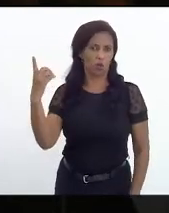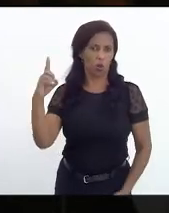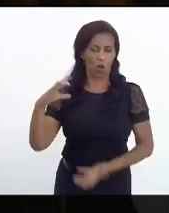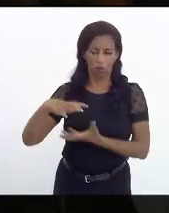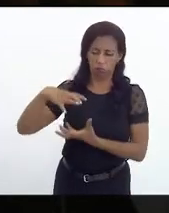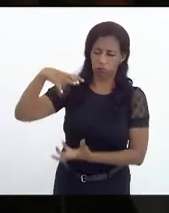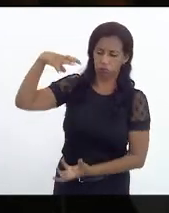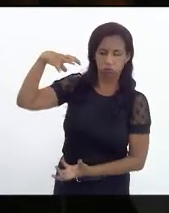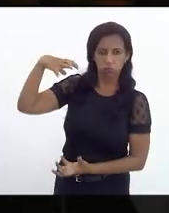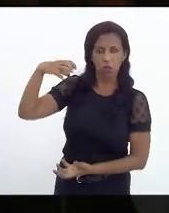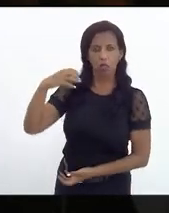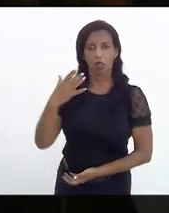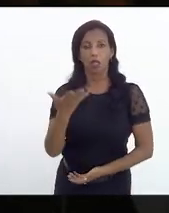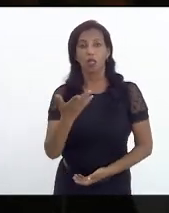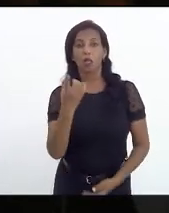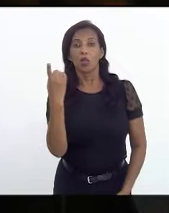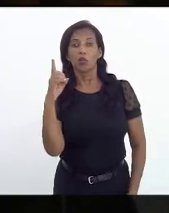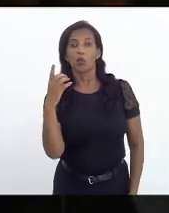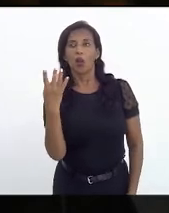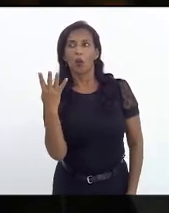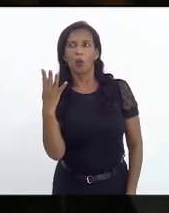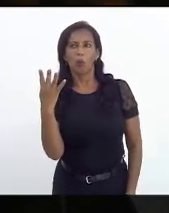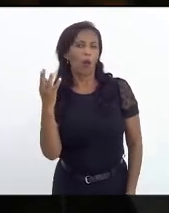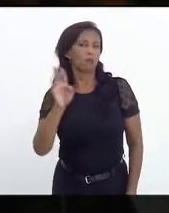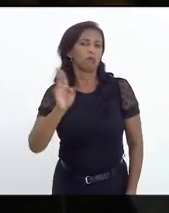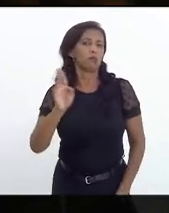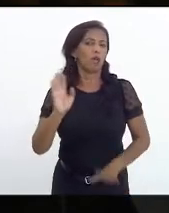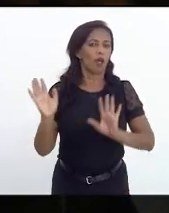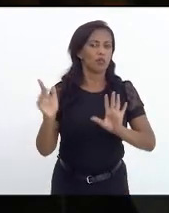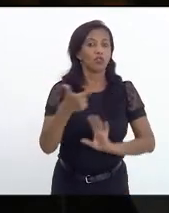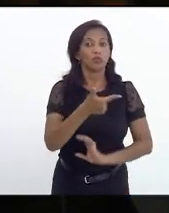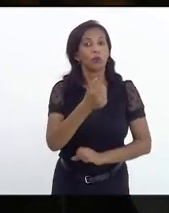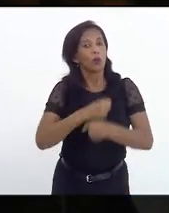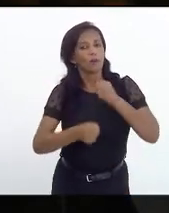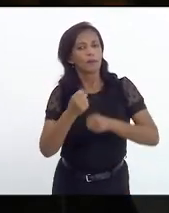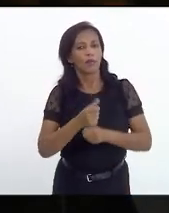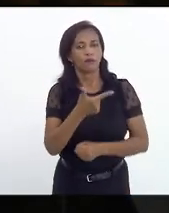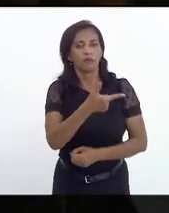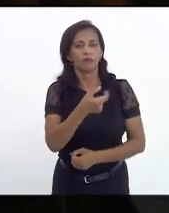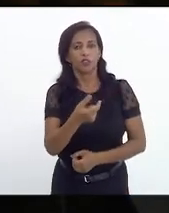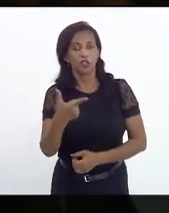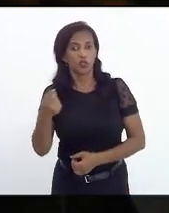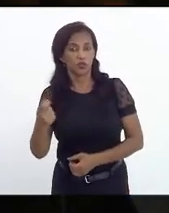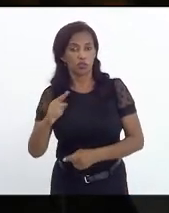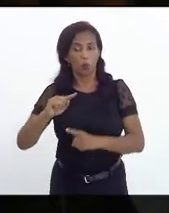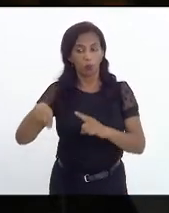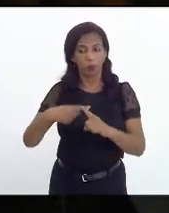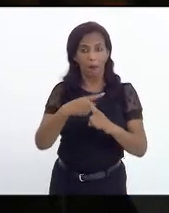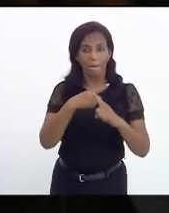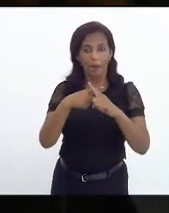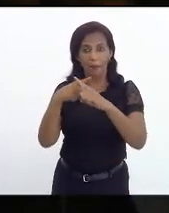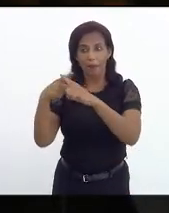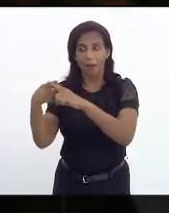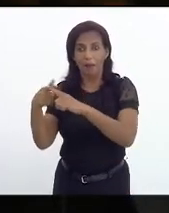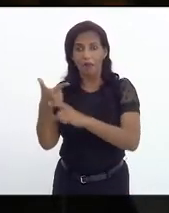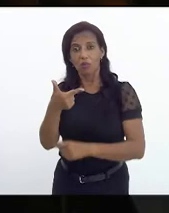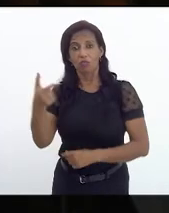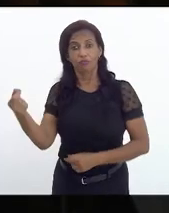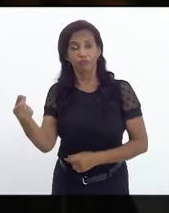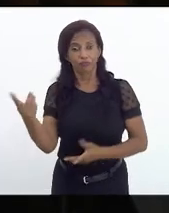e quatro o preço do dólar médio em 2020. O multiplicador é 200,